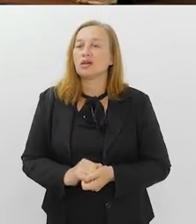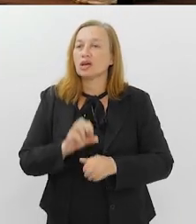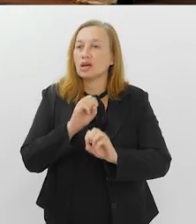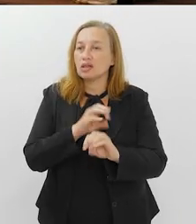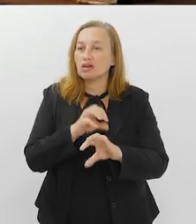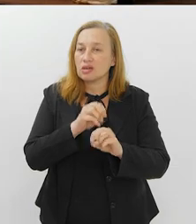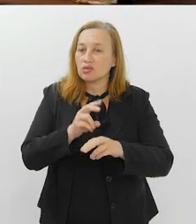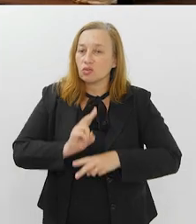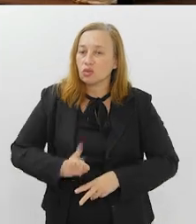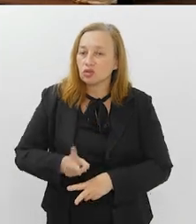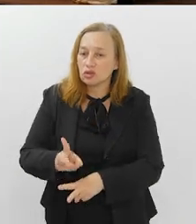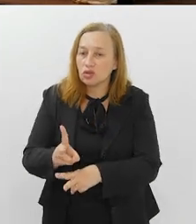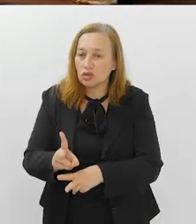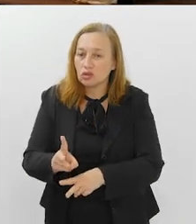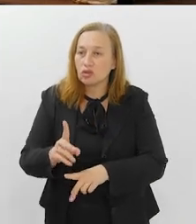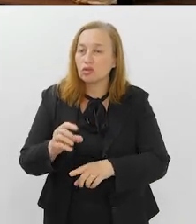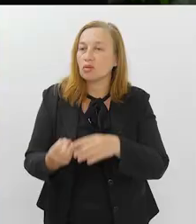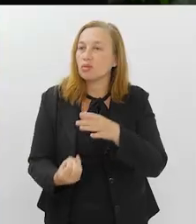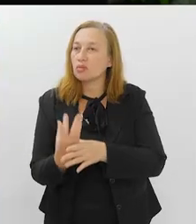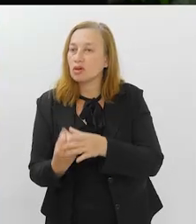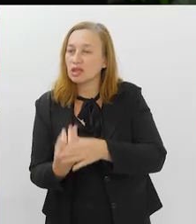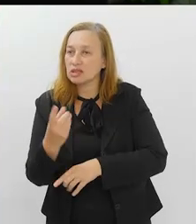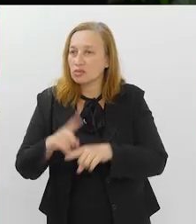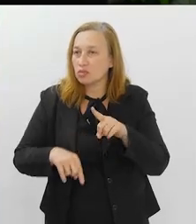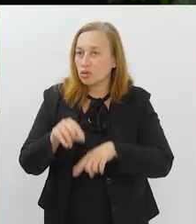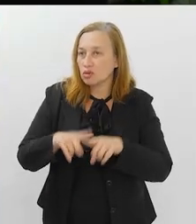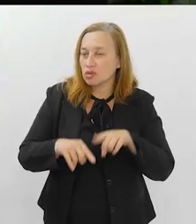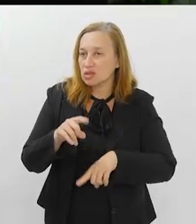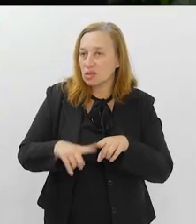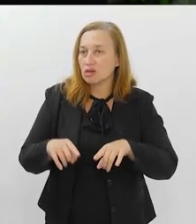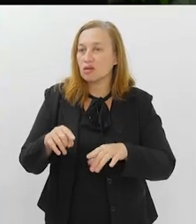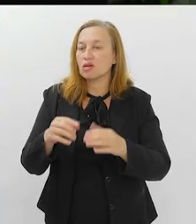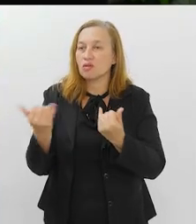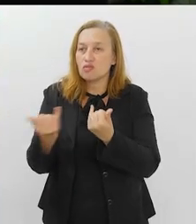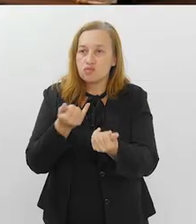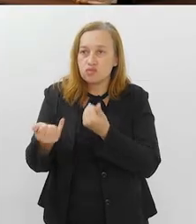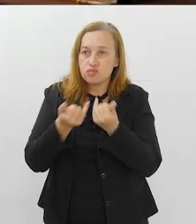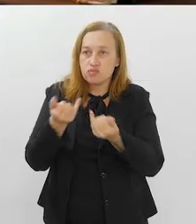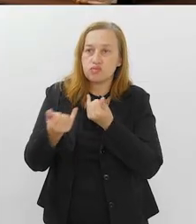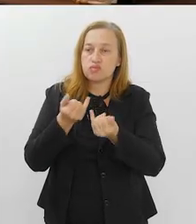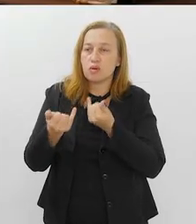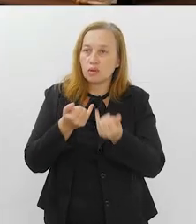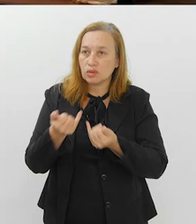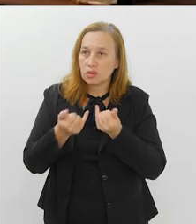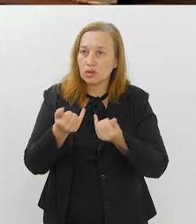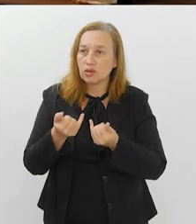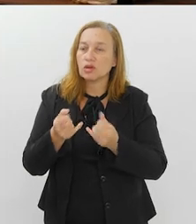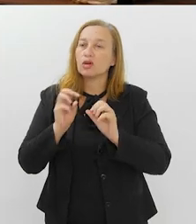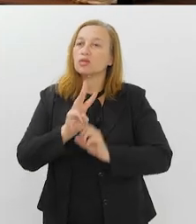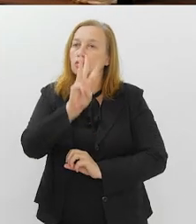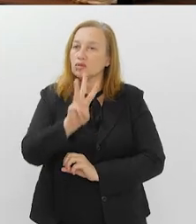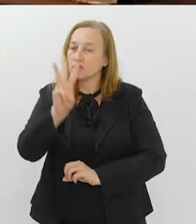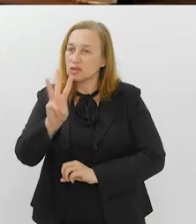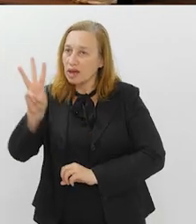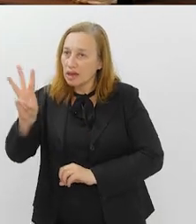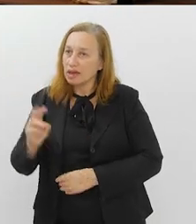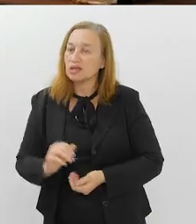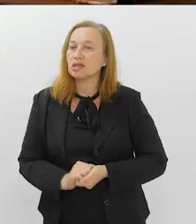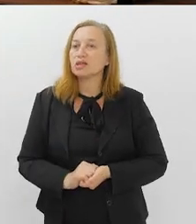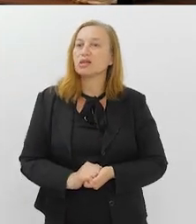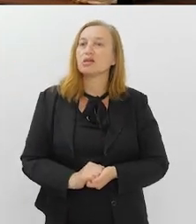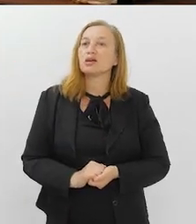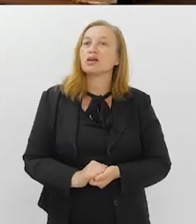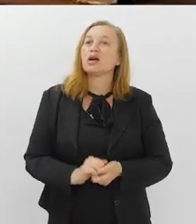de educação continuada, de produção de material, de disponibilidade de informação no nosso site,